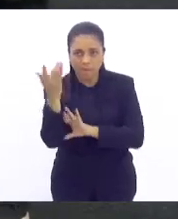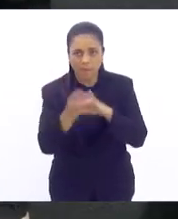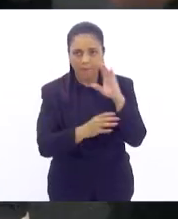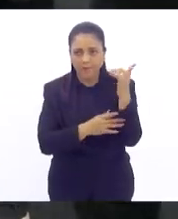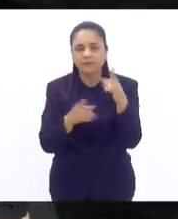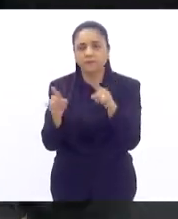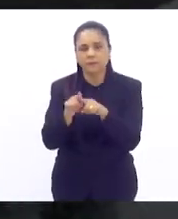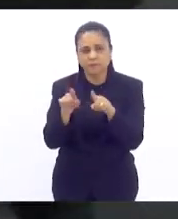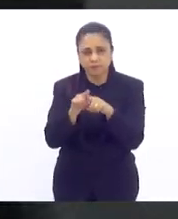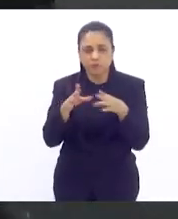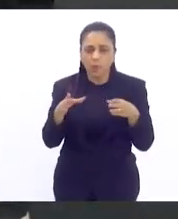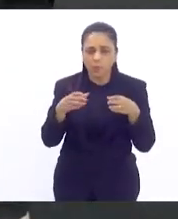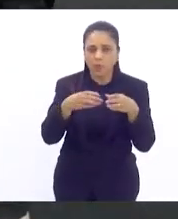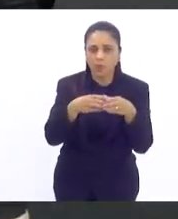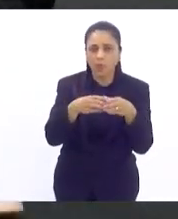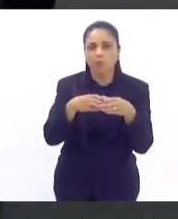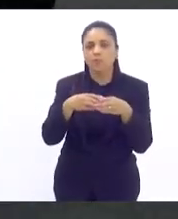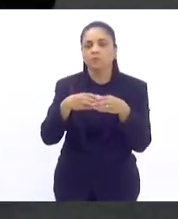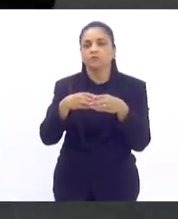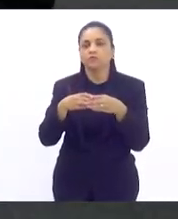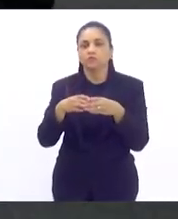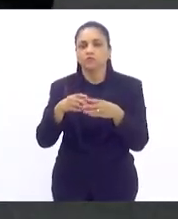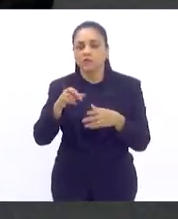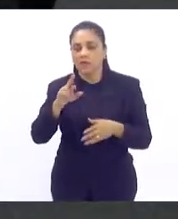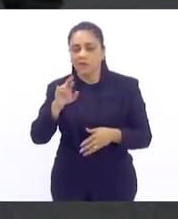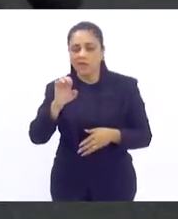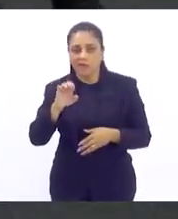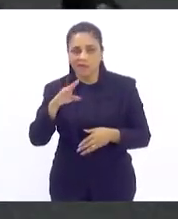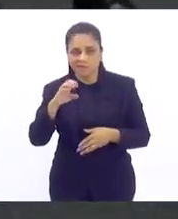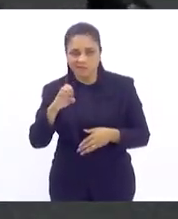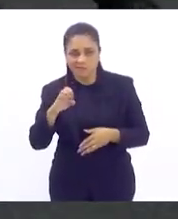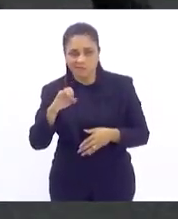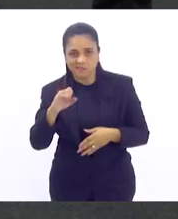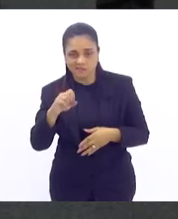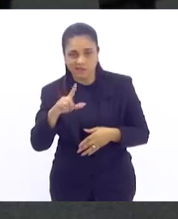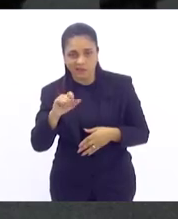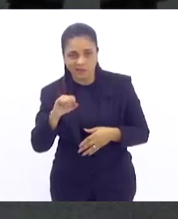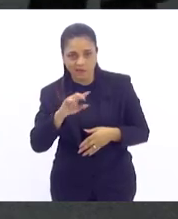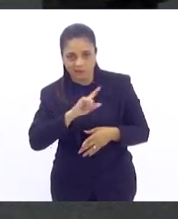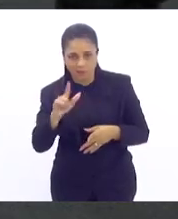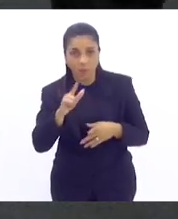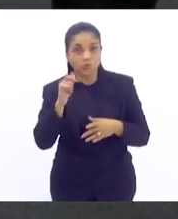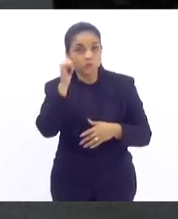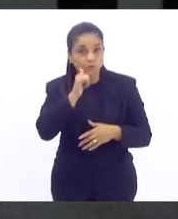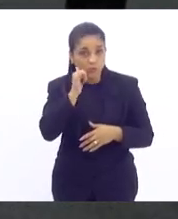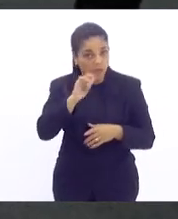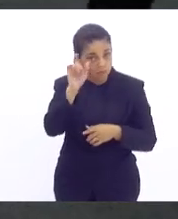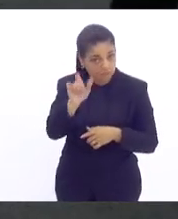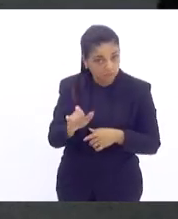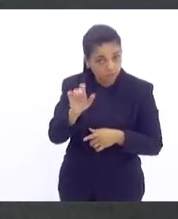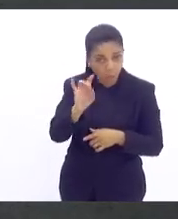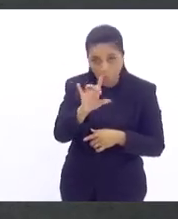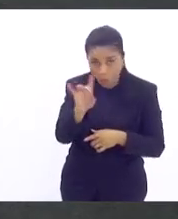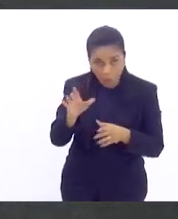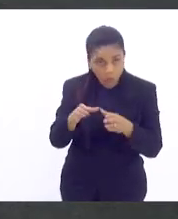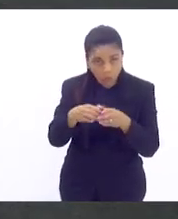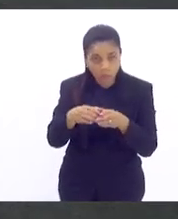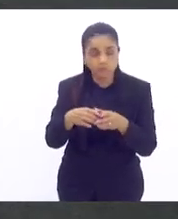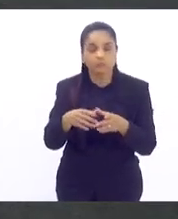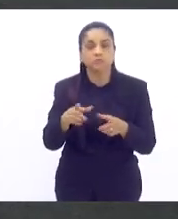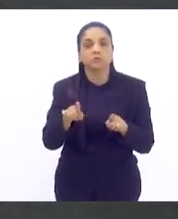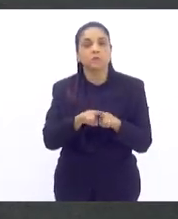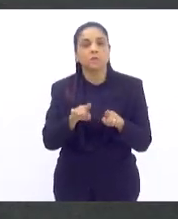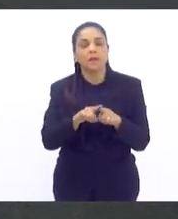material reciclado só com mulheres, também quando a gente criou um parque em Mendanha Gericinó, que é próximo de Chatuba.